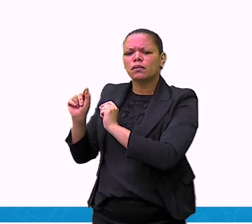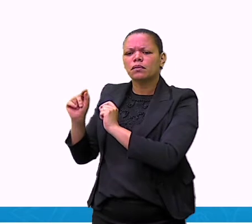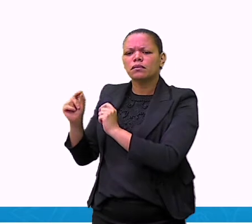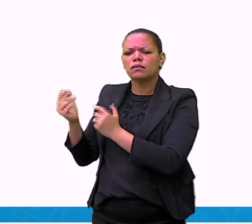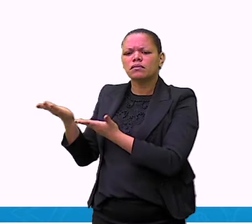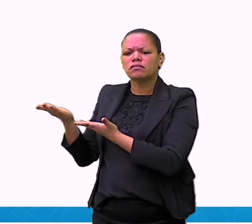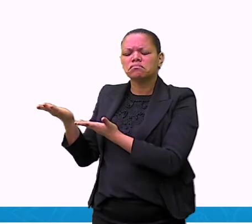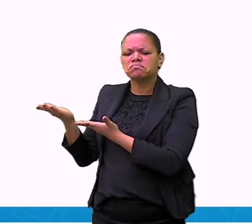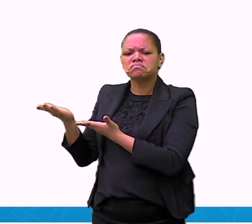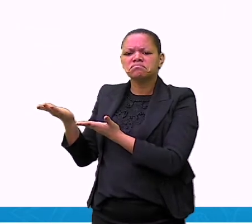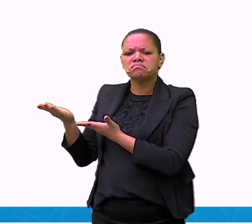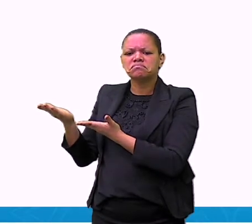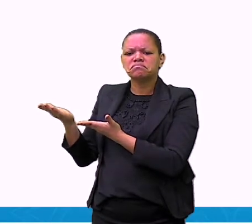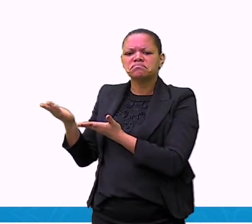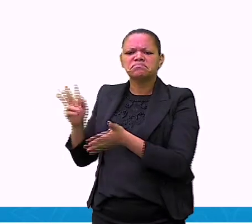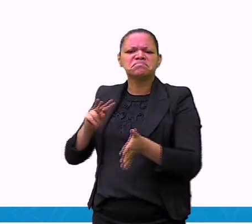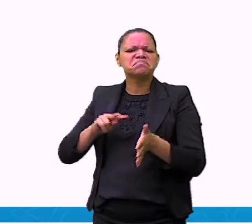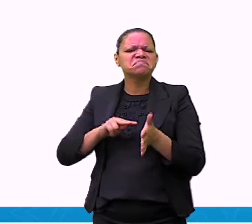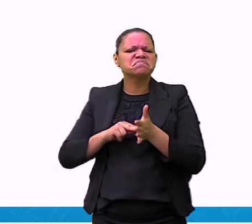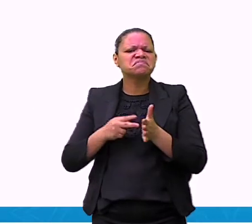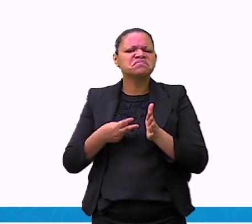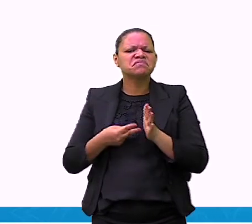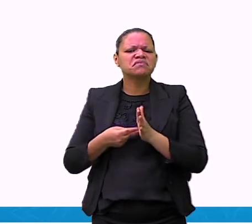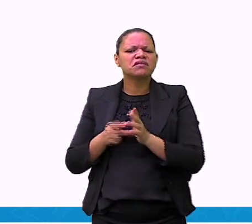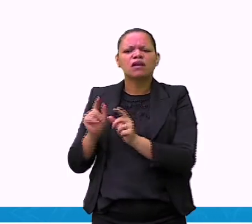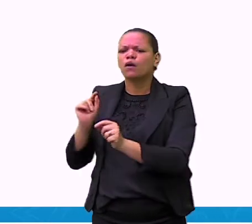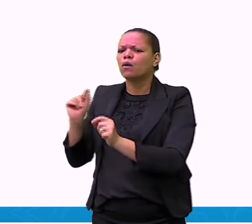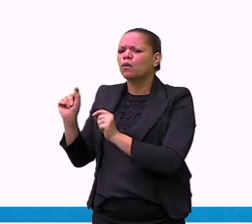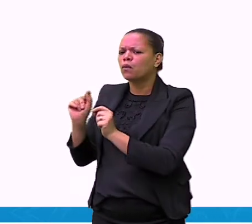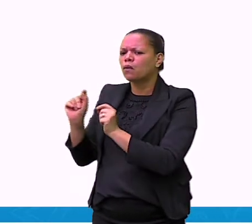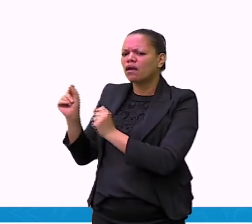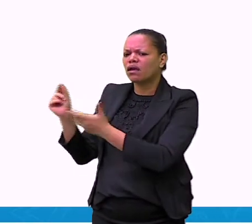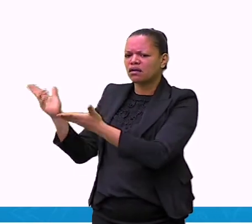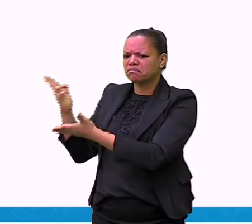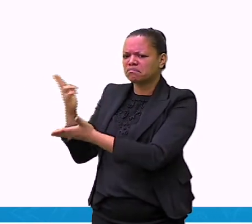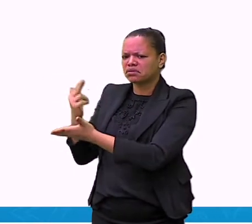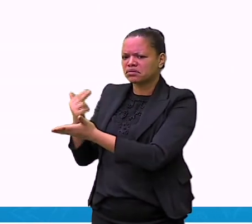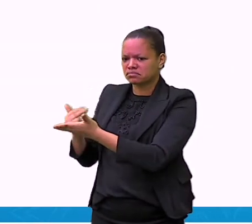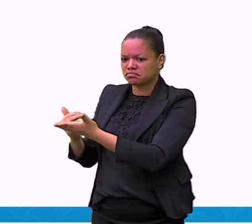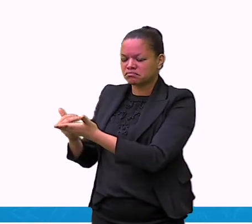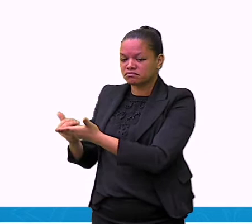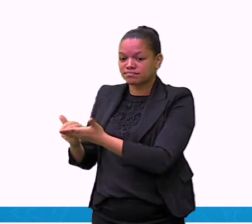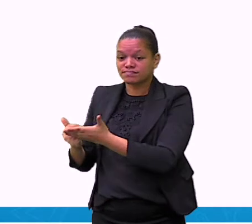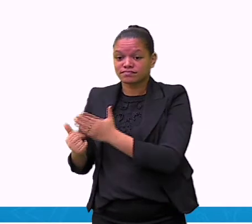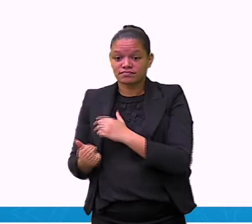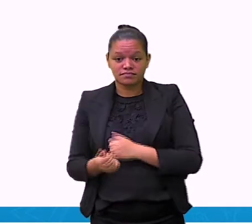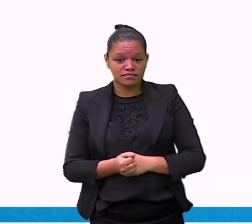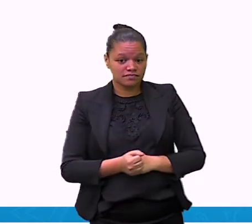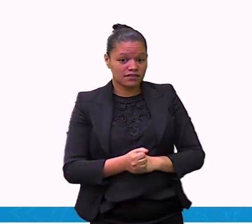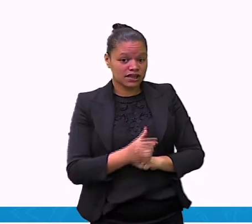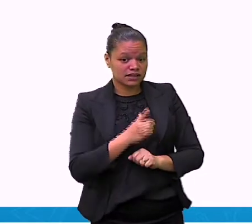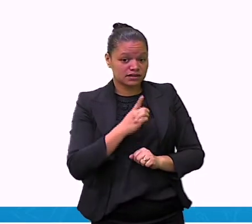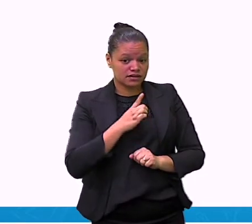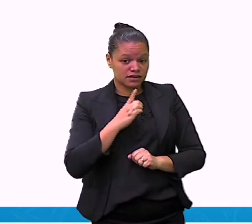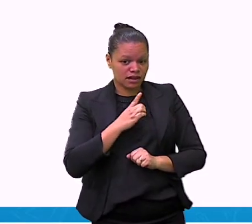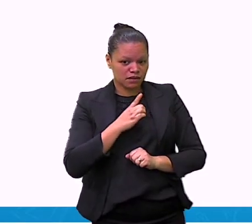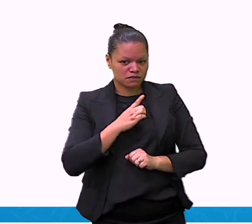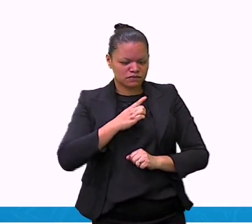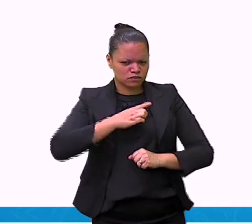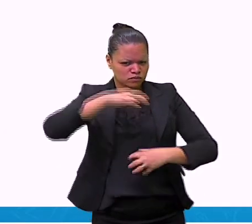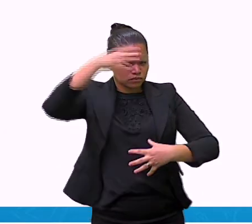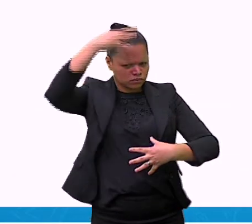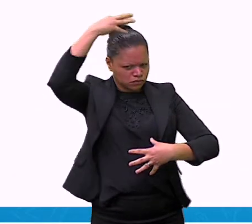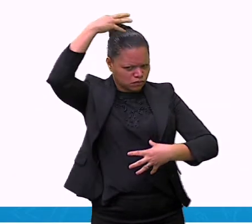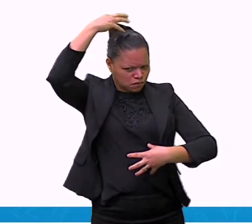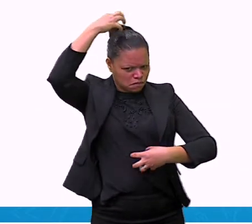Será o que está acontecendo? Nós temos uma espécie de macaco com um bebezinho,